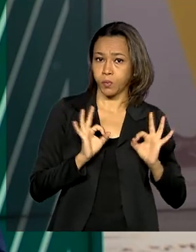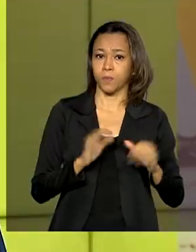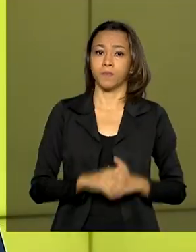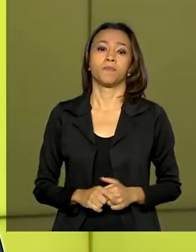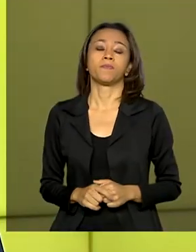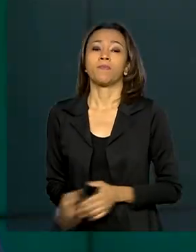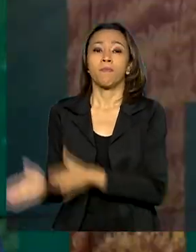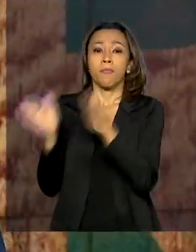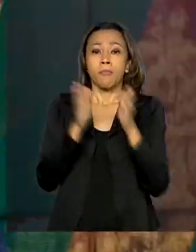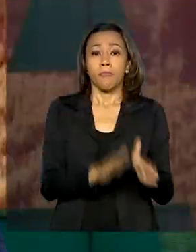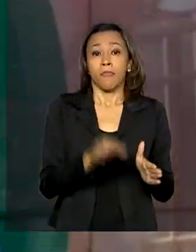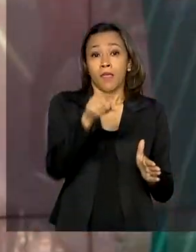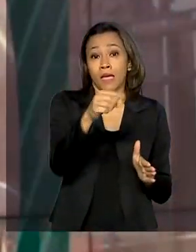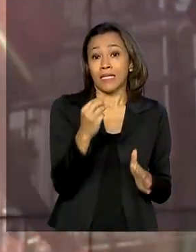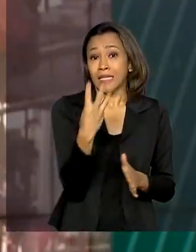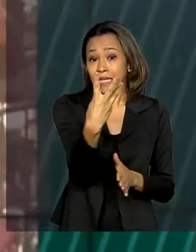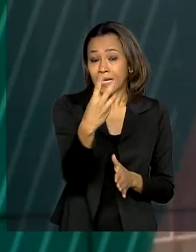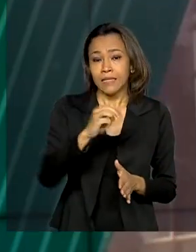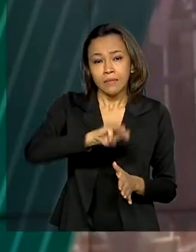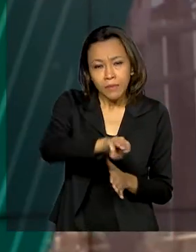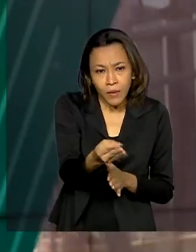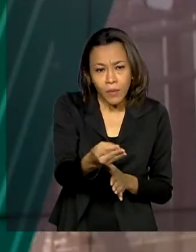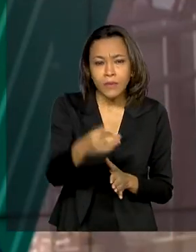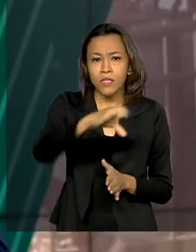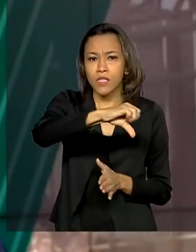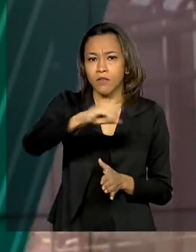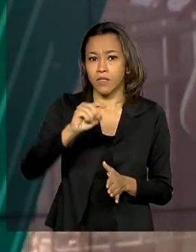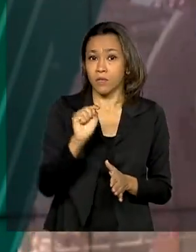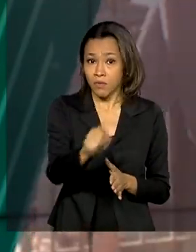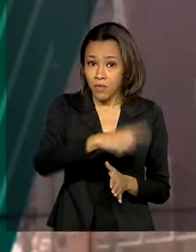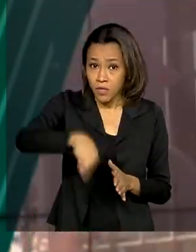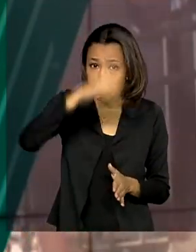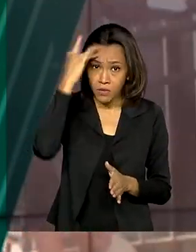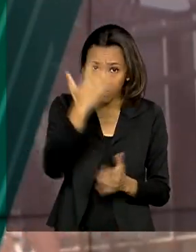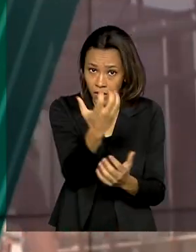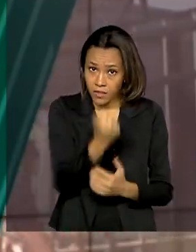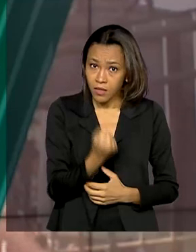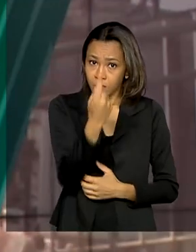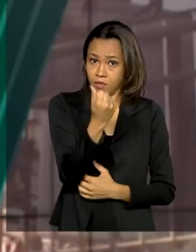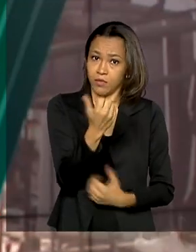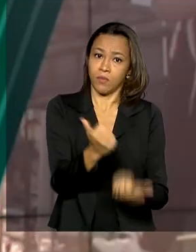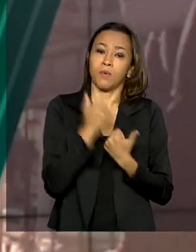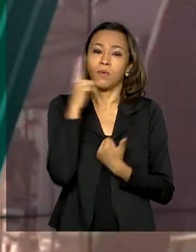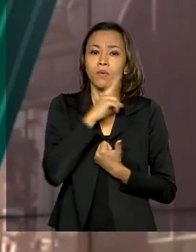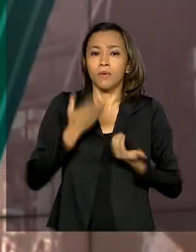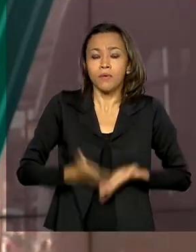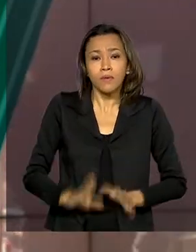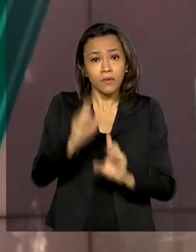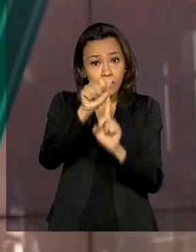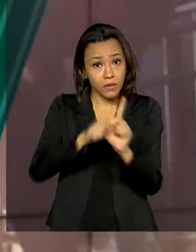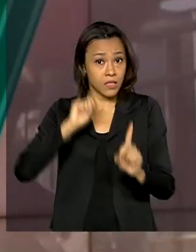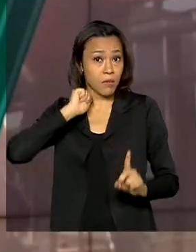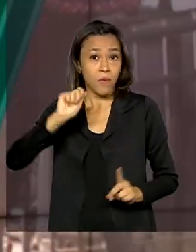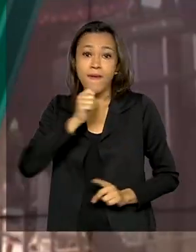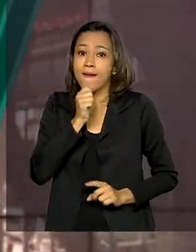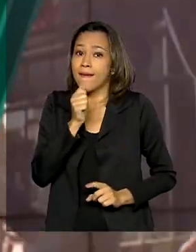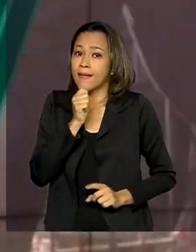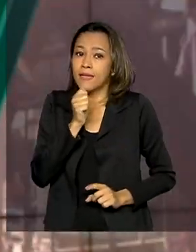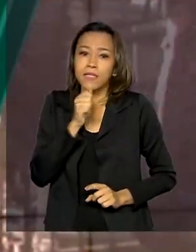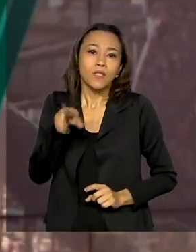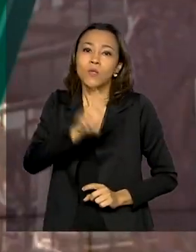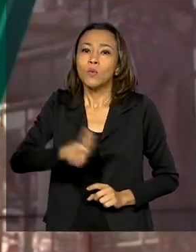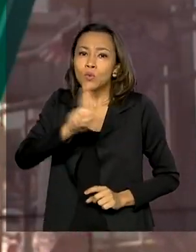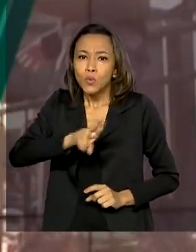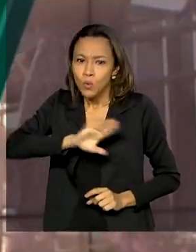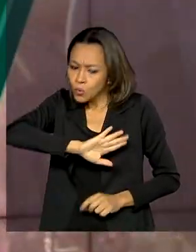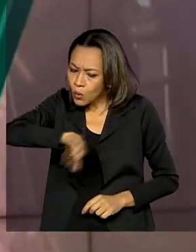E a partir de hoje, 3 milhões e 900 mil beneficiários do auxílio emergencial nascidos em abril, que não utilizaram o total de